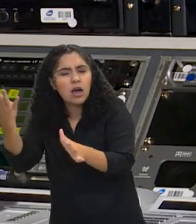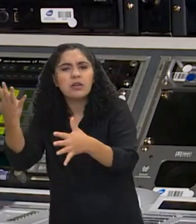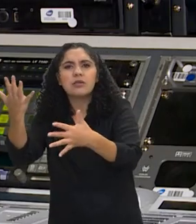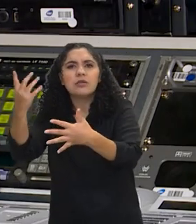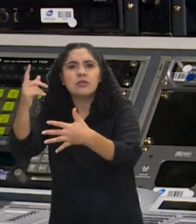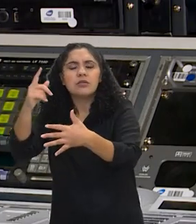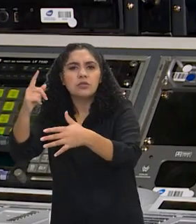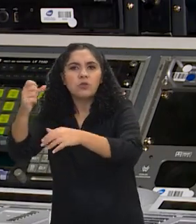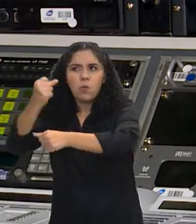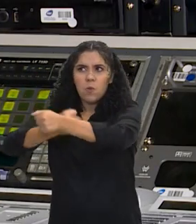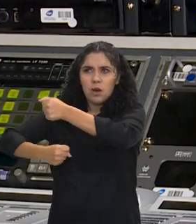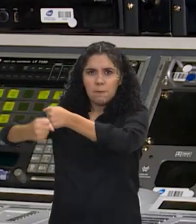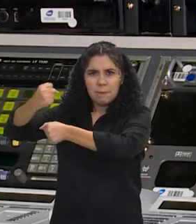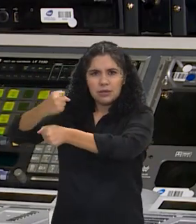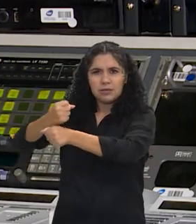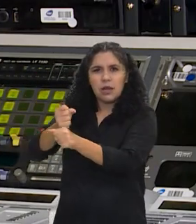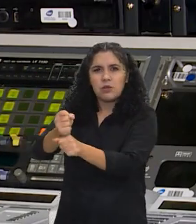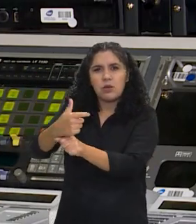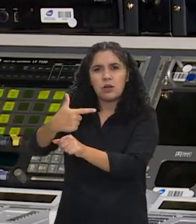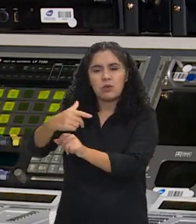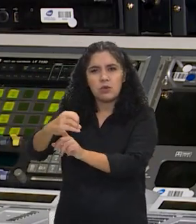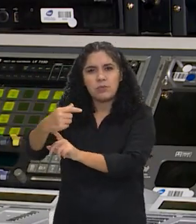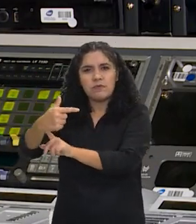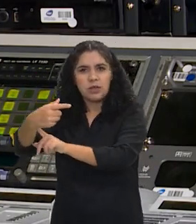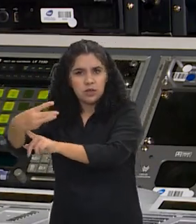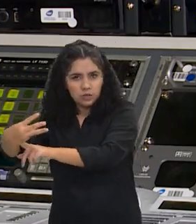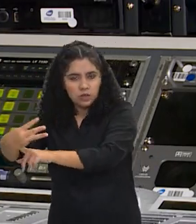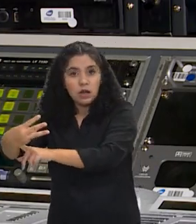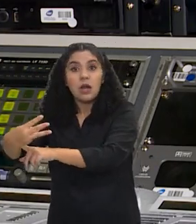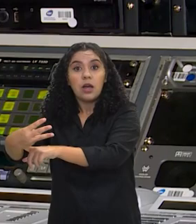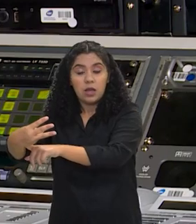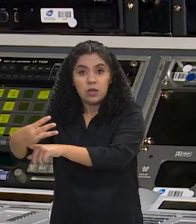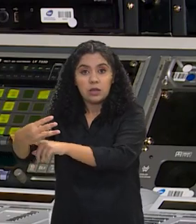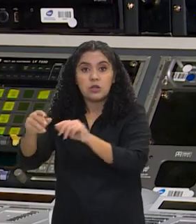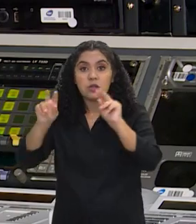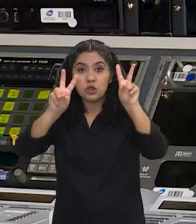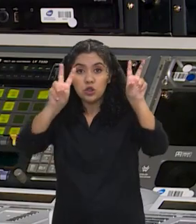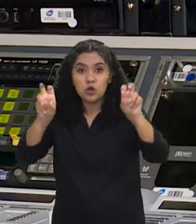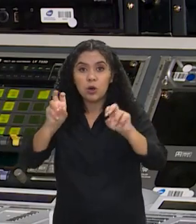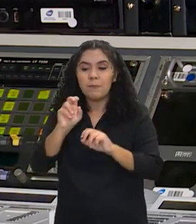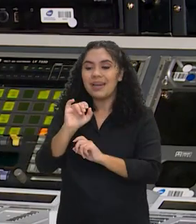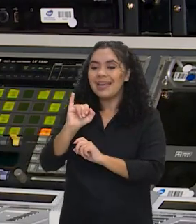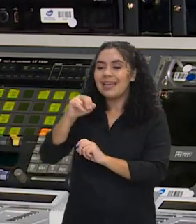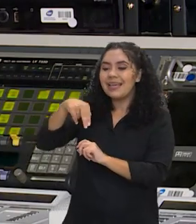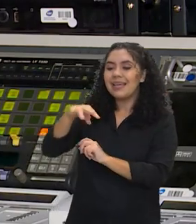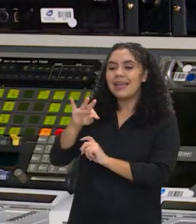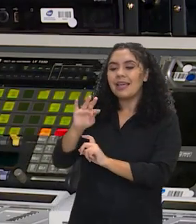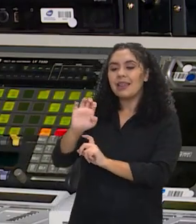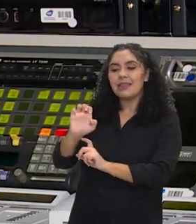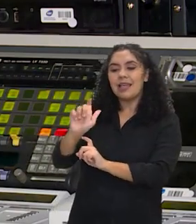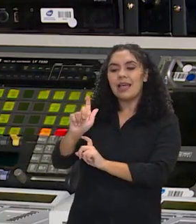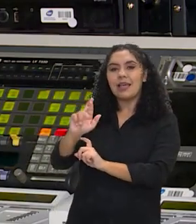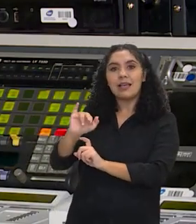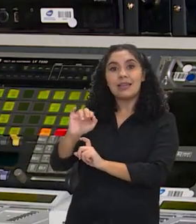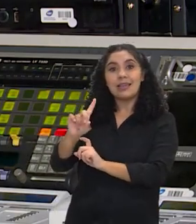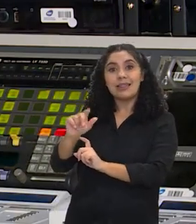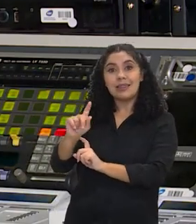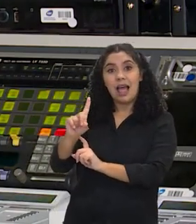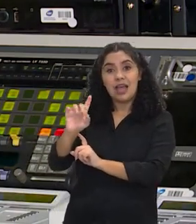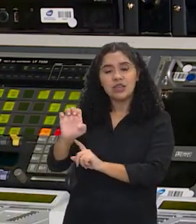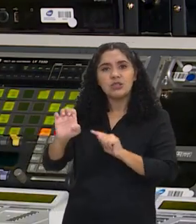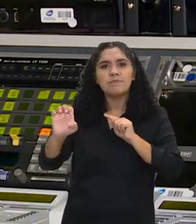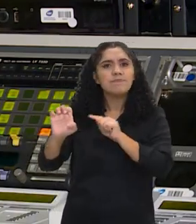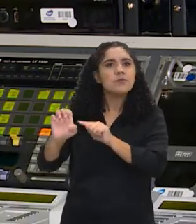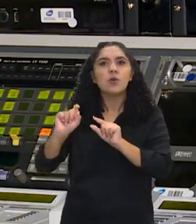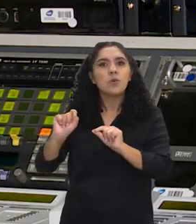de, trouxe uma série de publicações aí ano passado, em 2023, e esse debate da integridade da informação, ele passou a ser